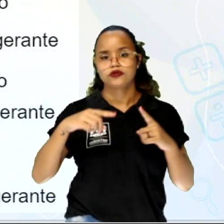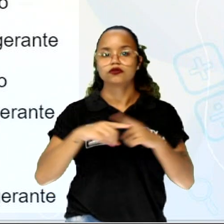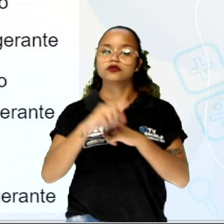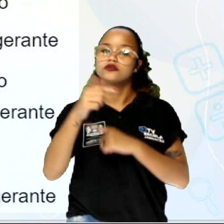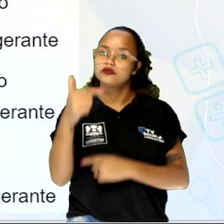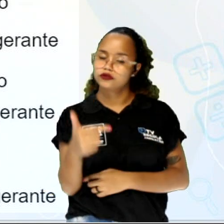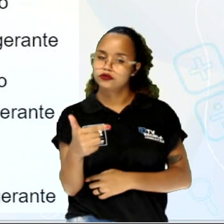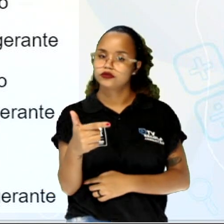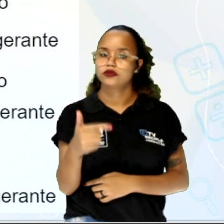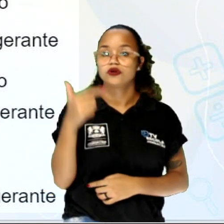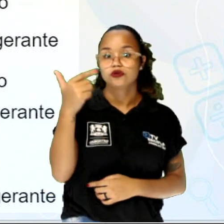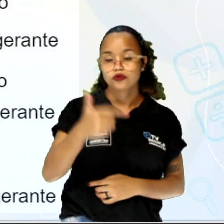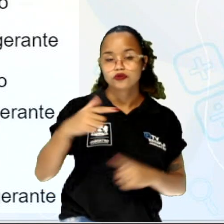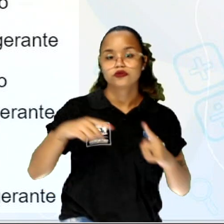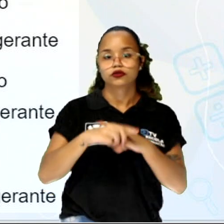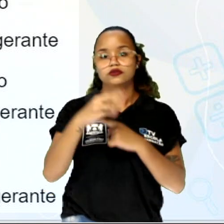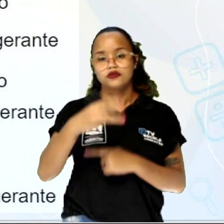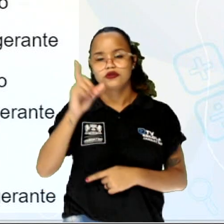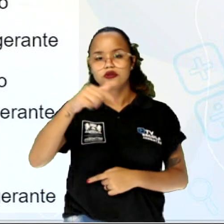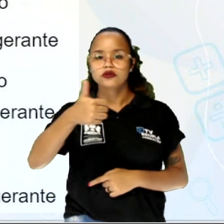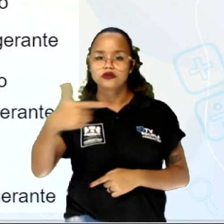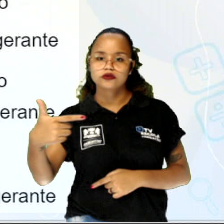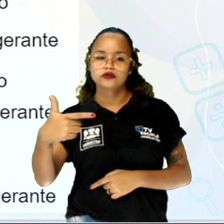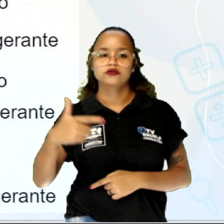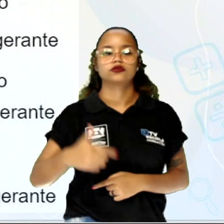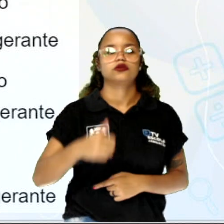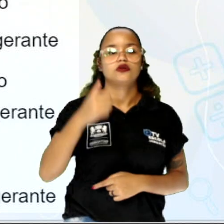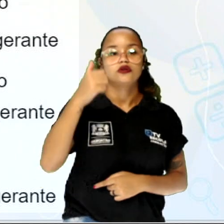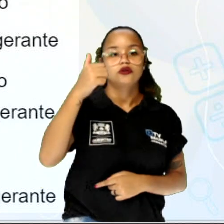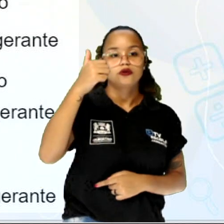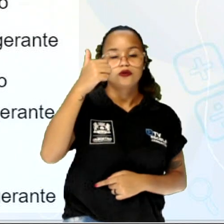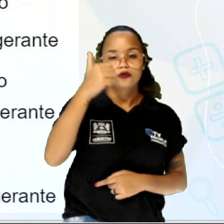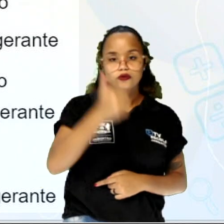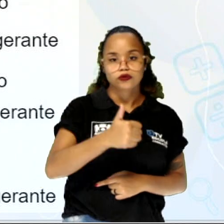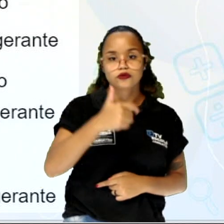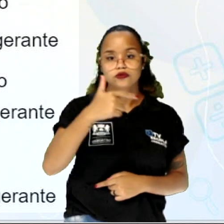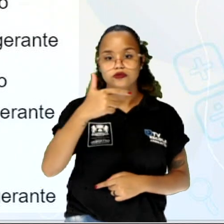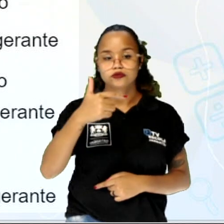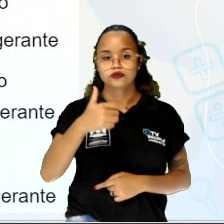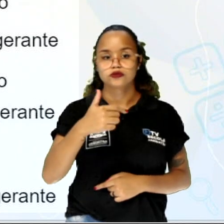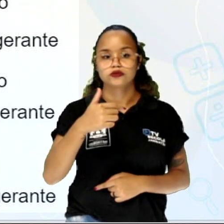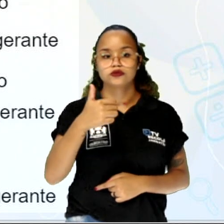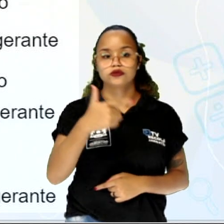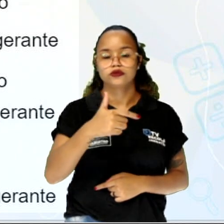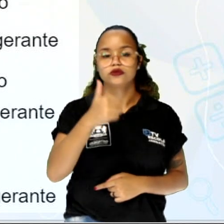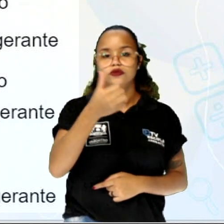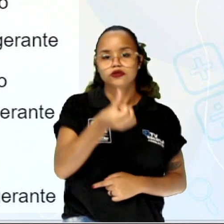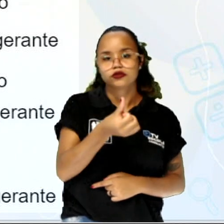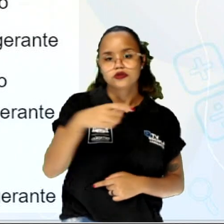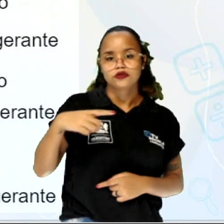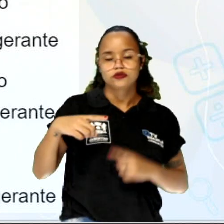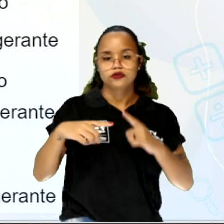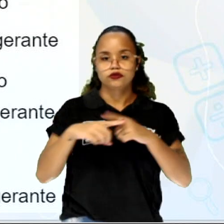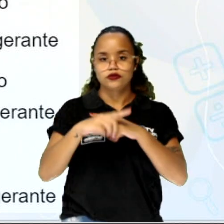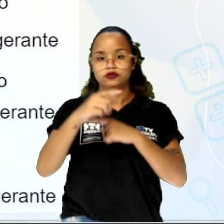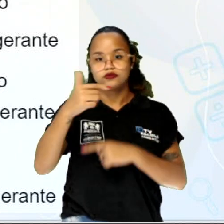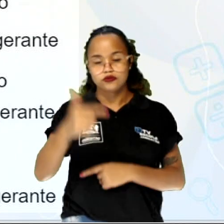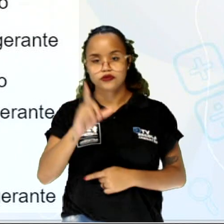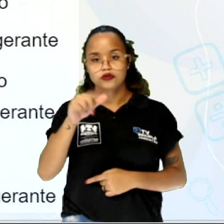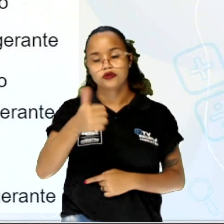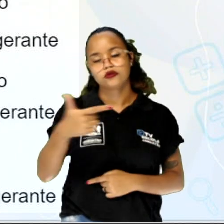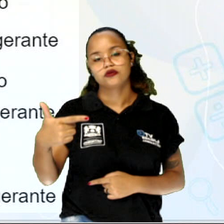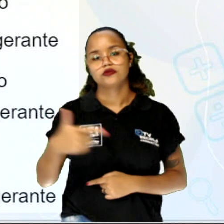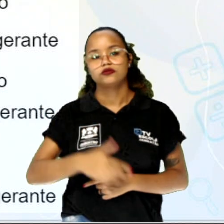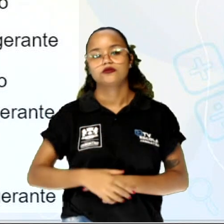2 vezes 3 é 12. 12 vezes 2. 2 vezes 3 é 6. 6 vezes 2 é 12. Então, nessa situação,